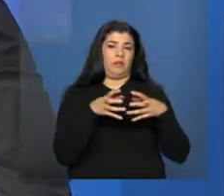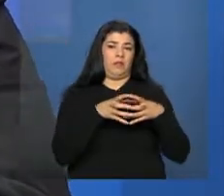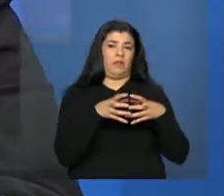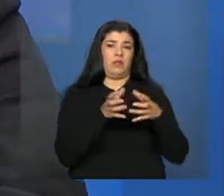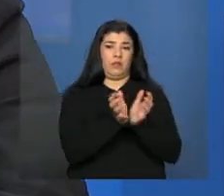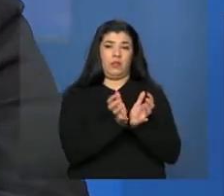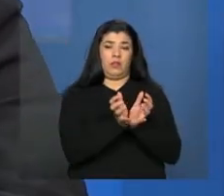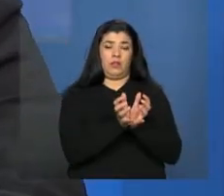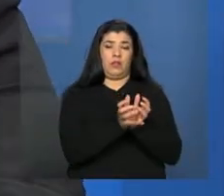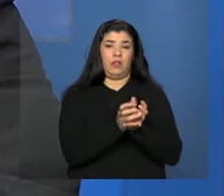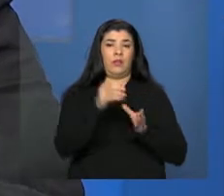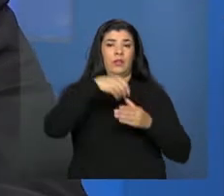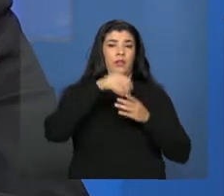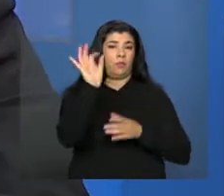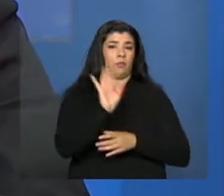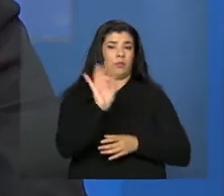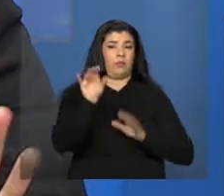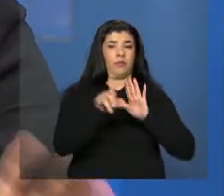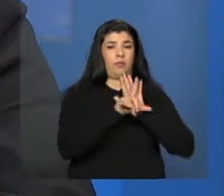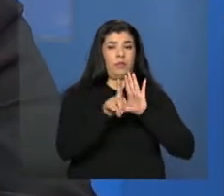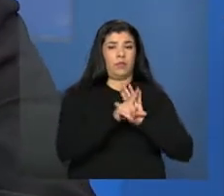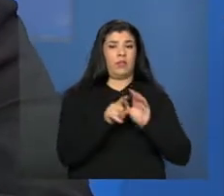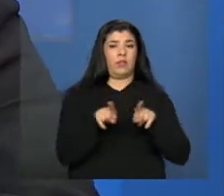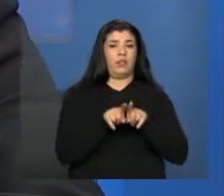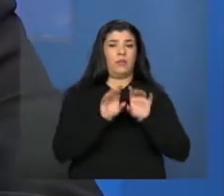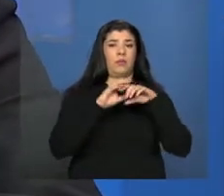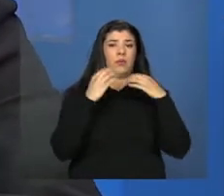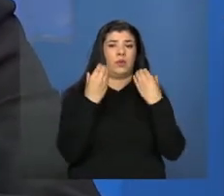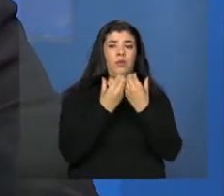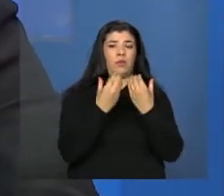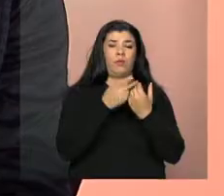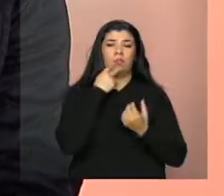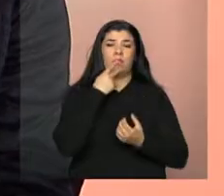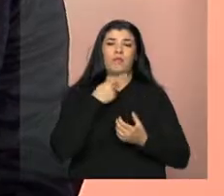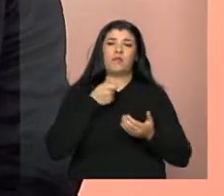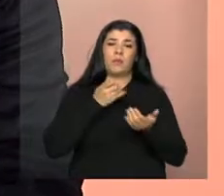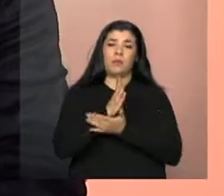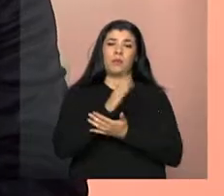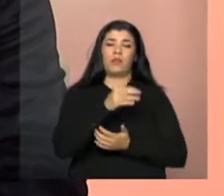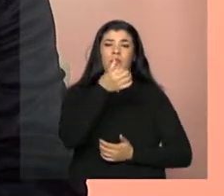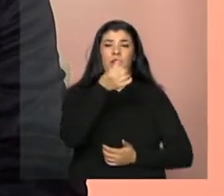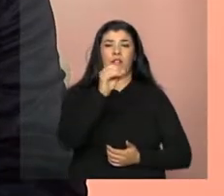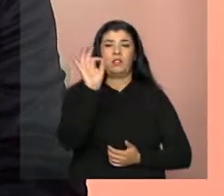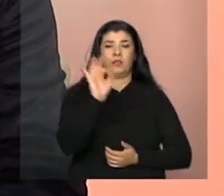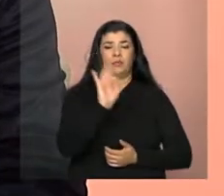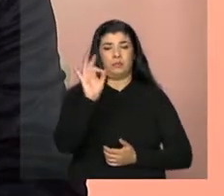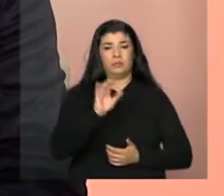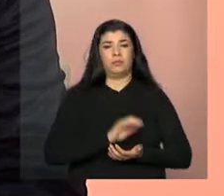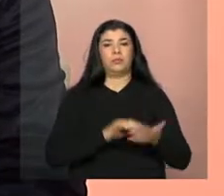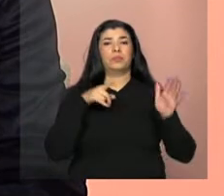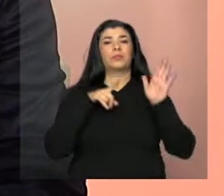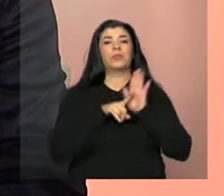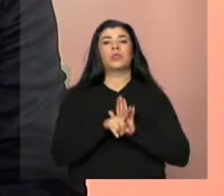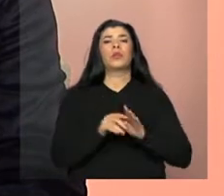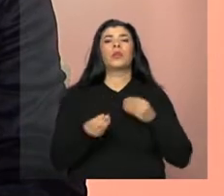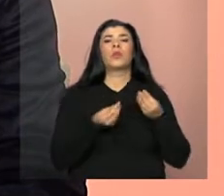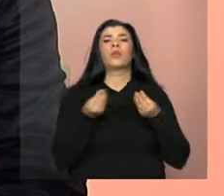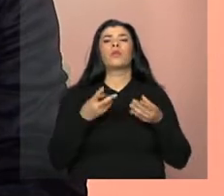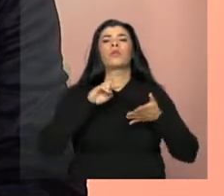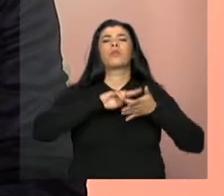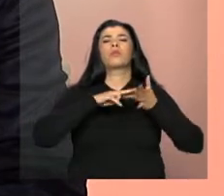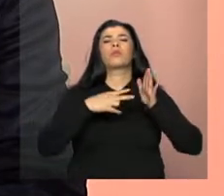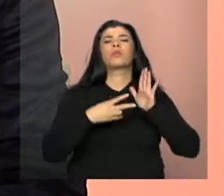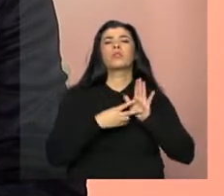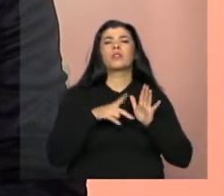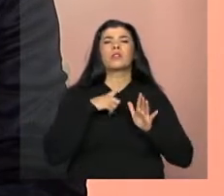que a resolução do conselho permite, que é até 60%. E, Alan, qual que o significado e a importância